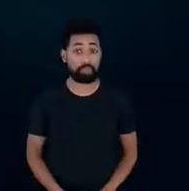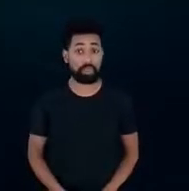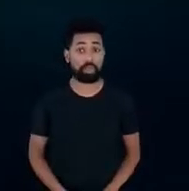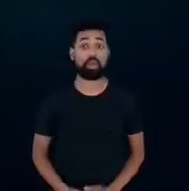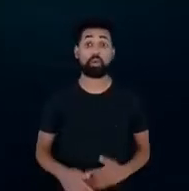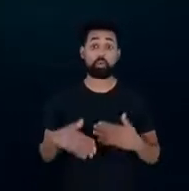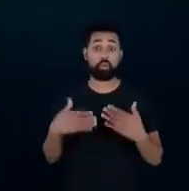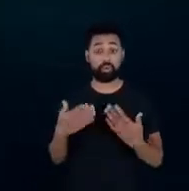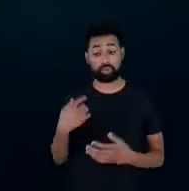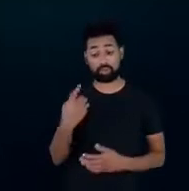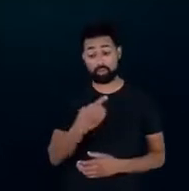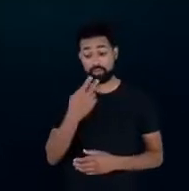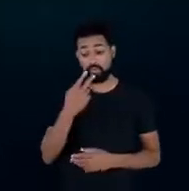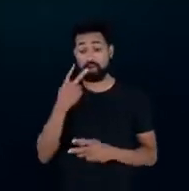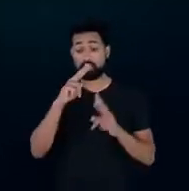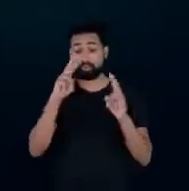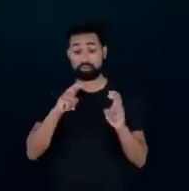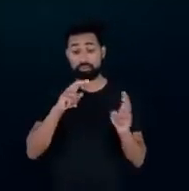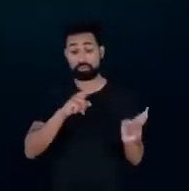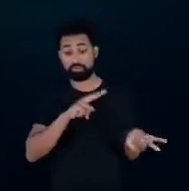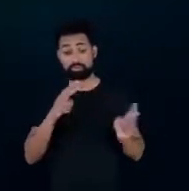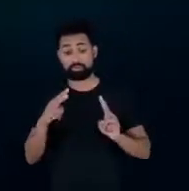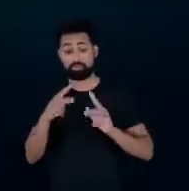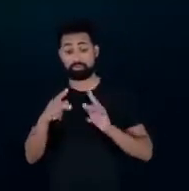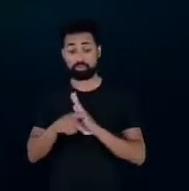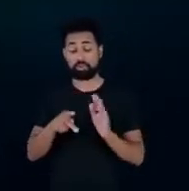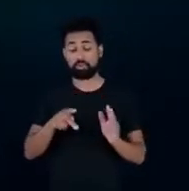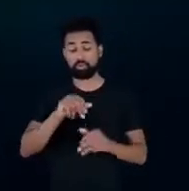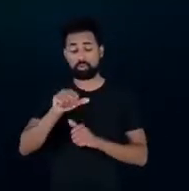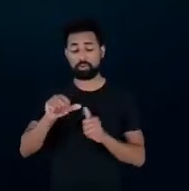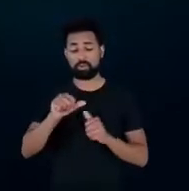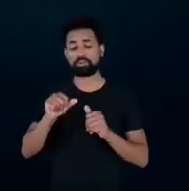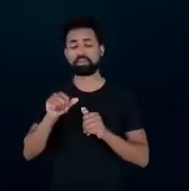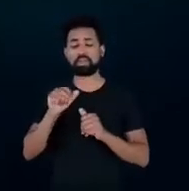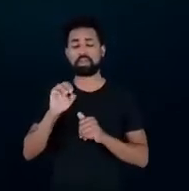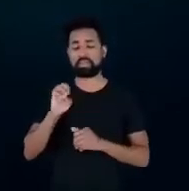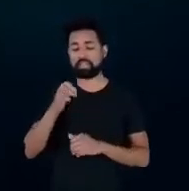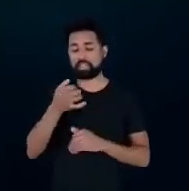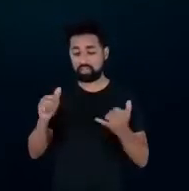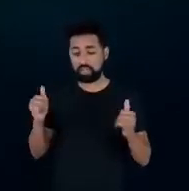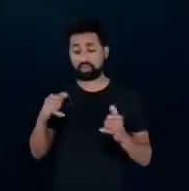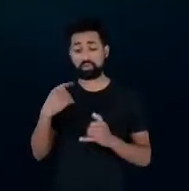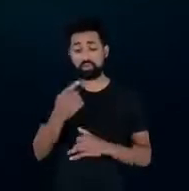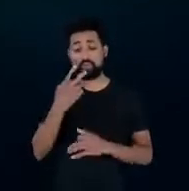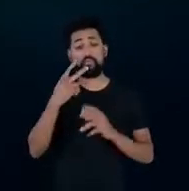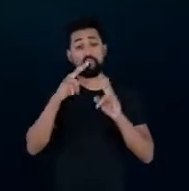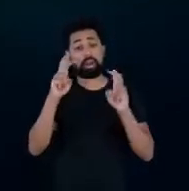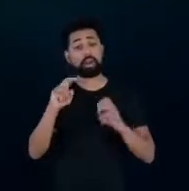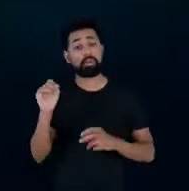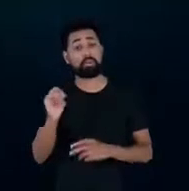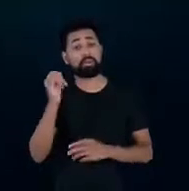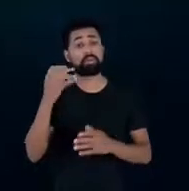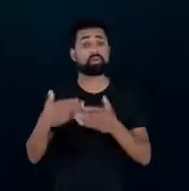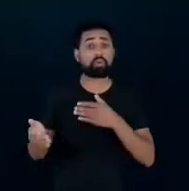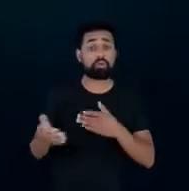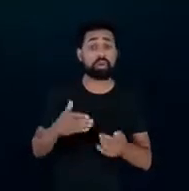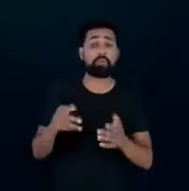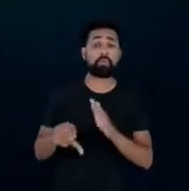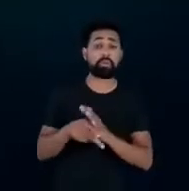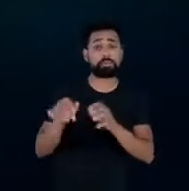transição energética, a eficiência energética é fundamental em qualquer estratégia de descarbonização